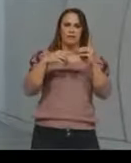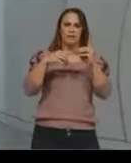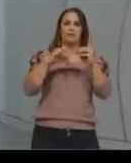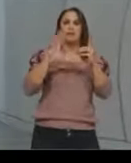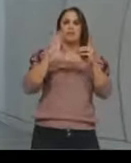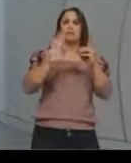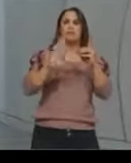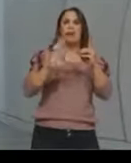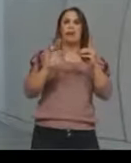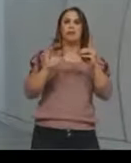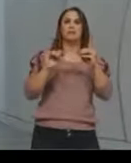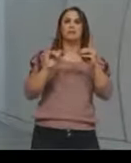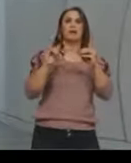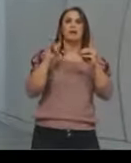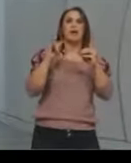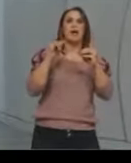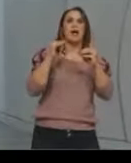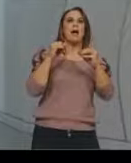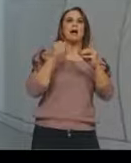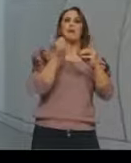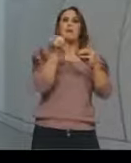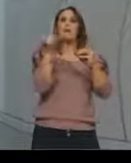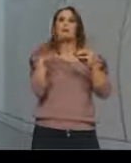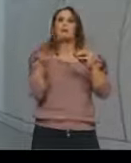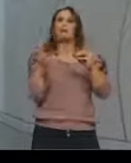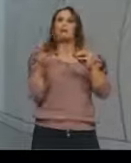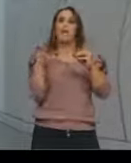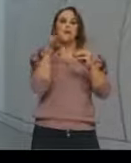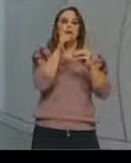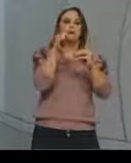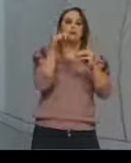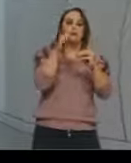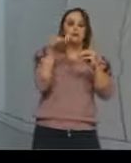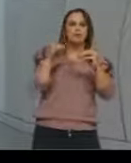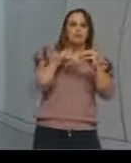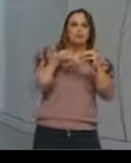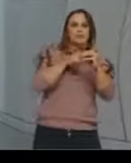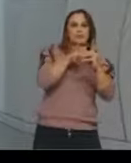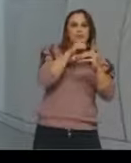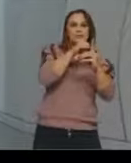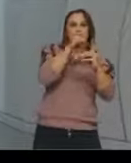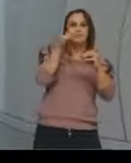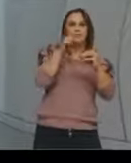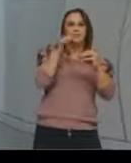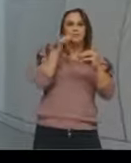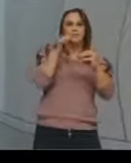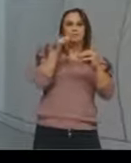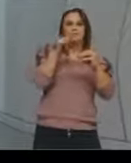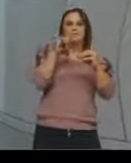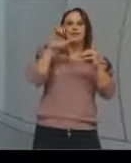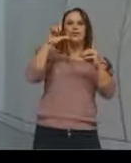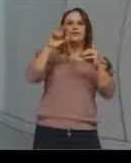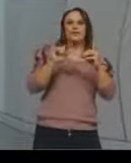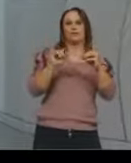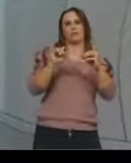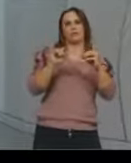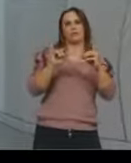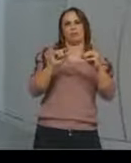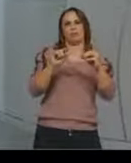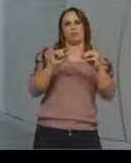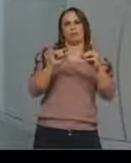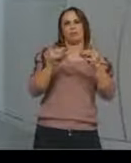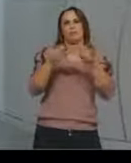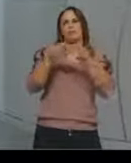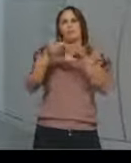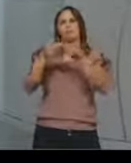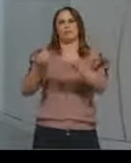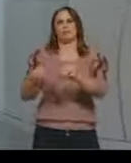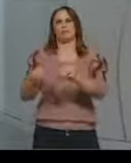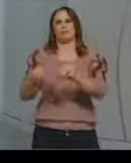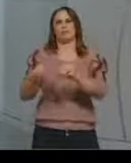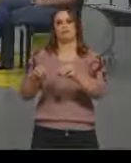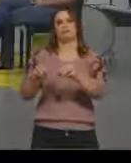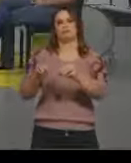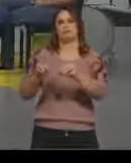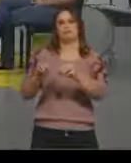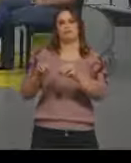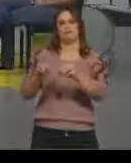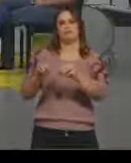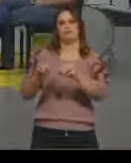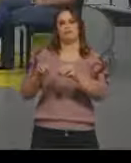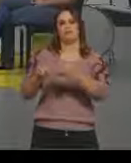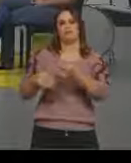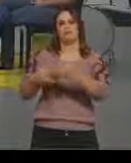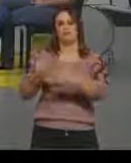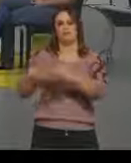mesmo desconfigurando ali a estrutura do DNA, o que prejudicaria, então, ao processo. Isso, então, Débora